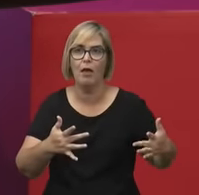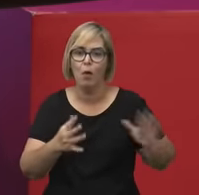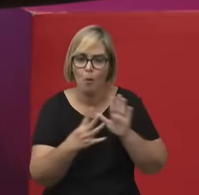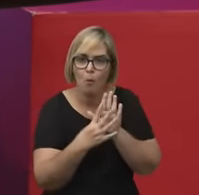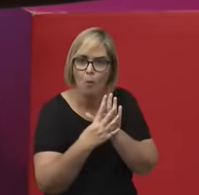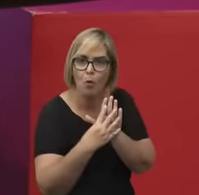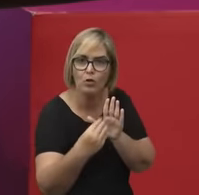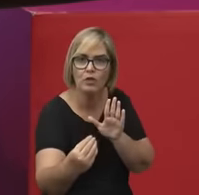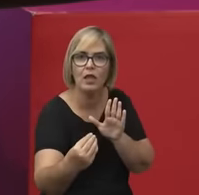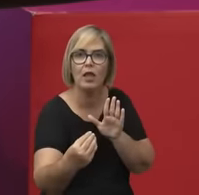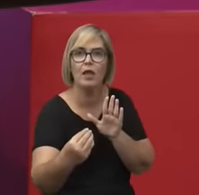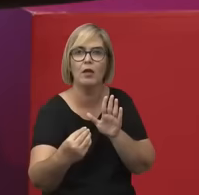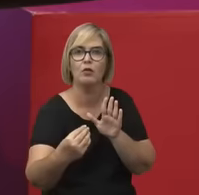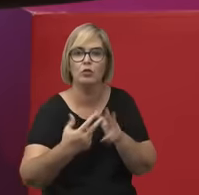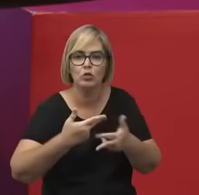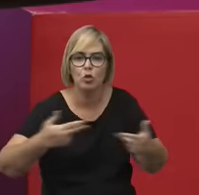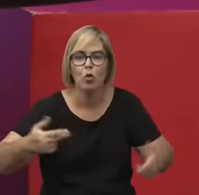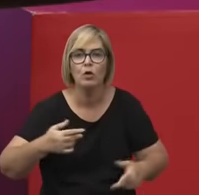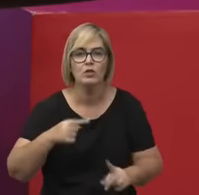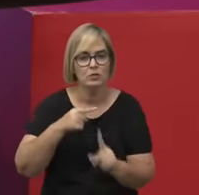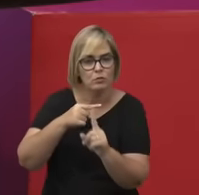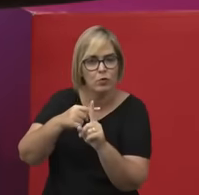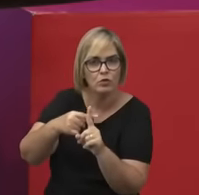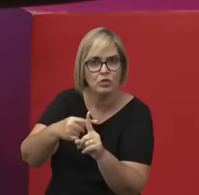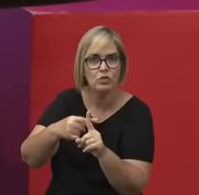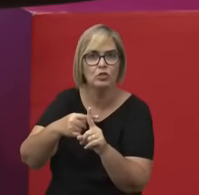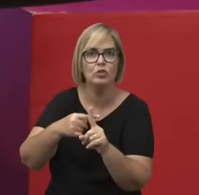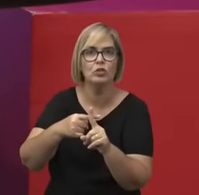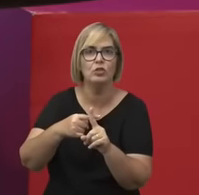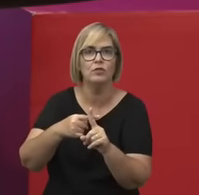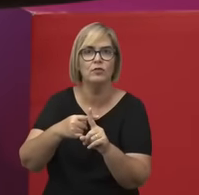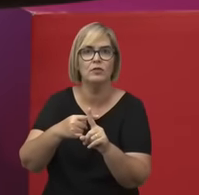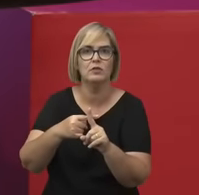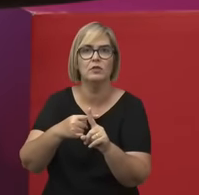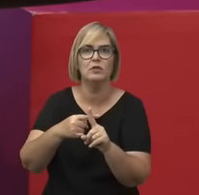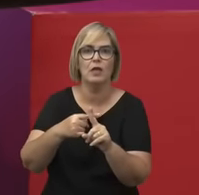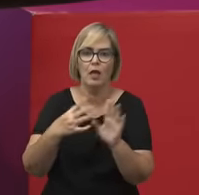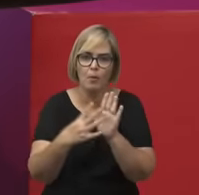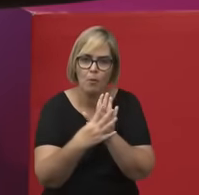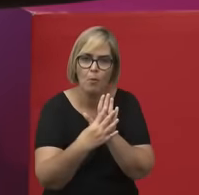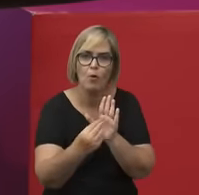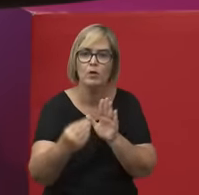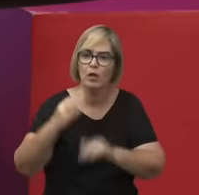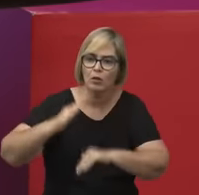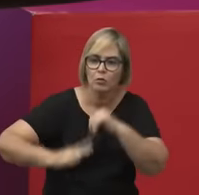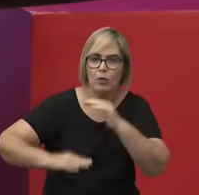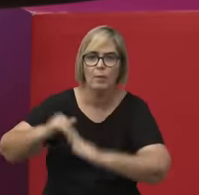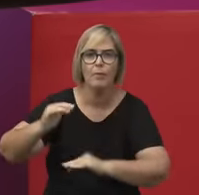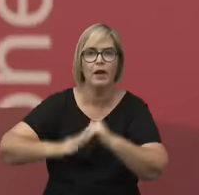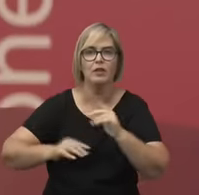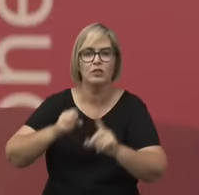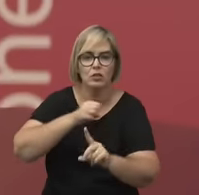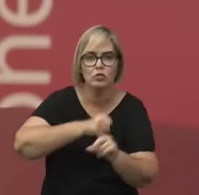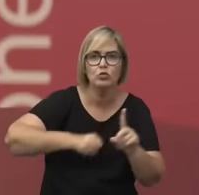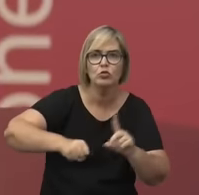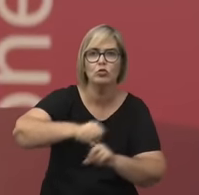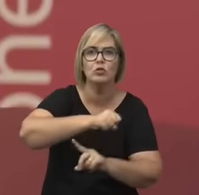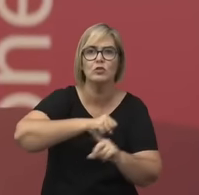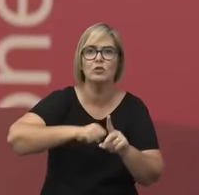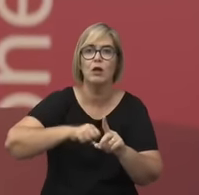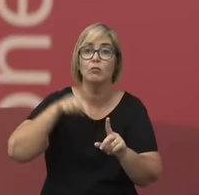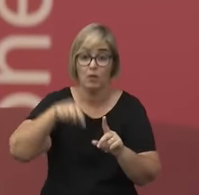virtudes que devem ser tomadas como princípios e exemplos para o nosso convívio social, nossa prática social, devem ser modelos